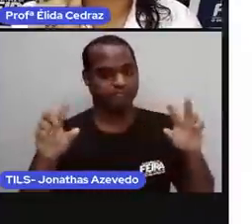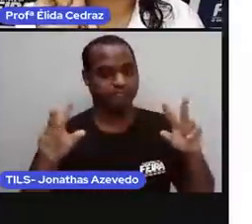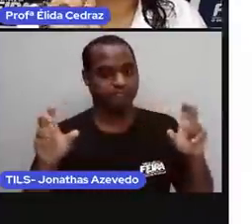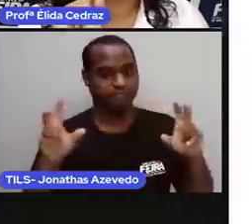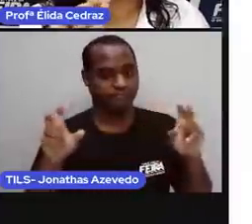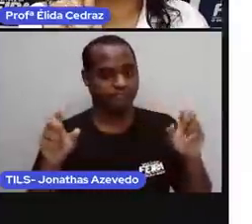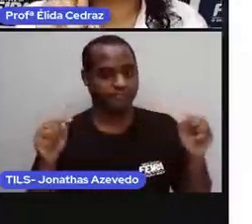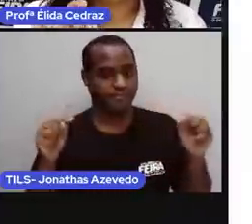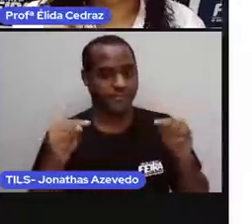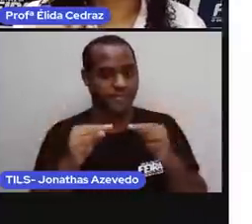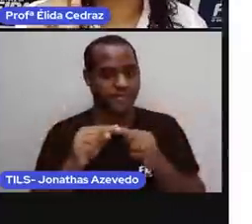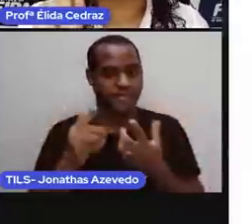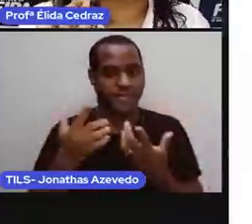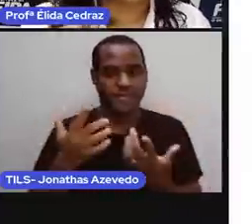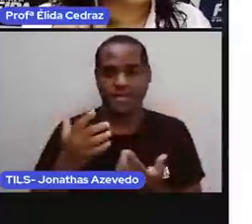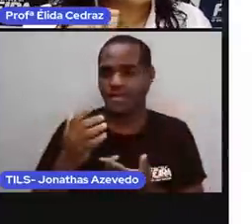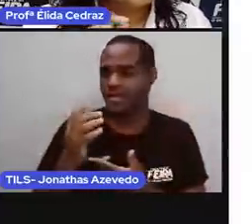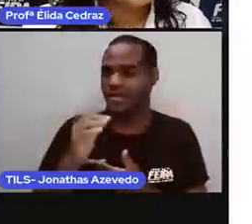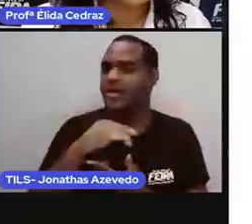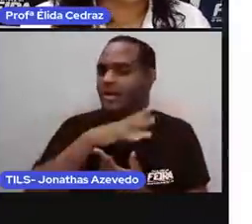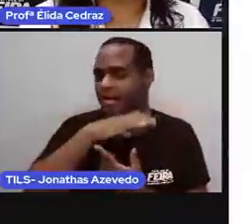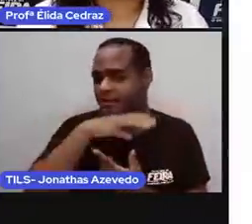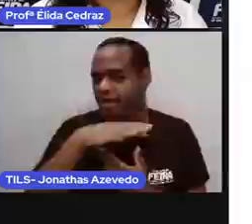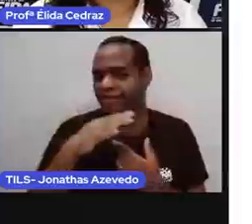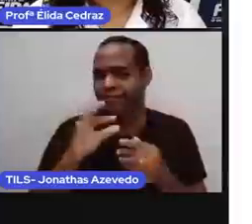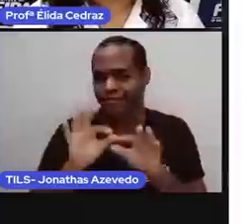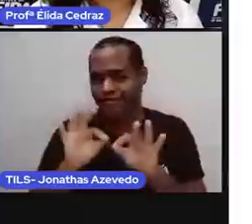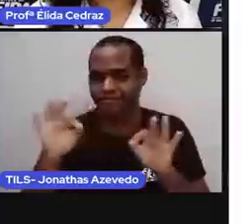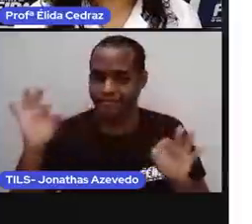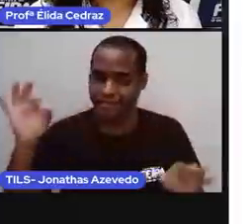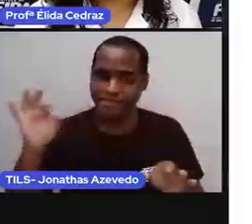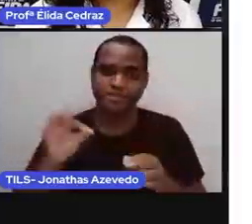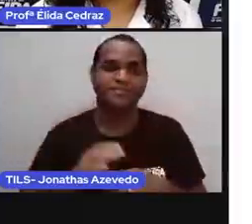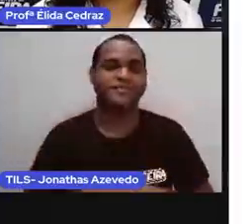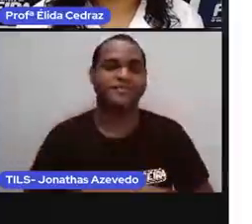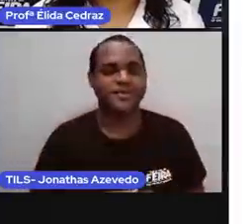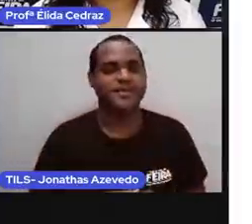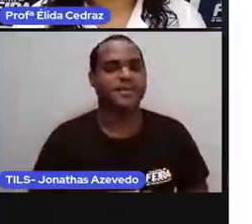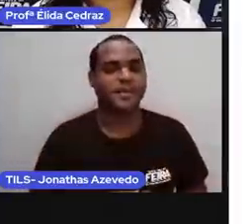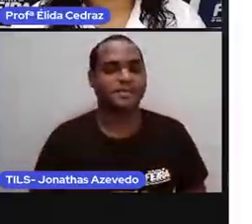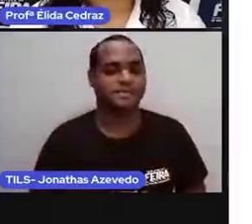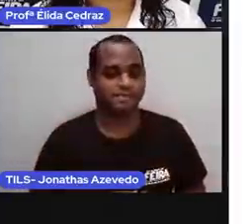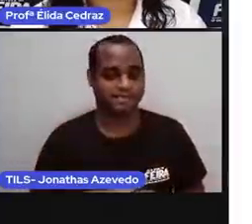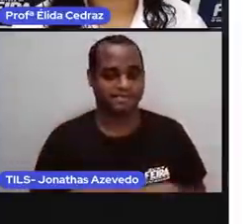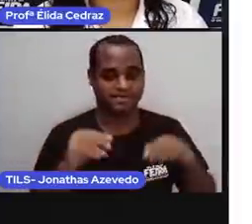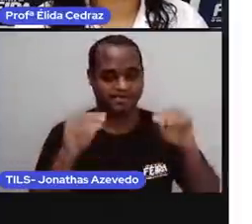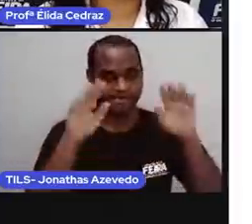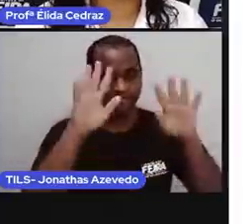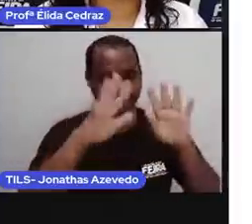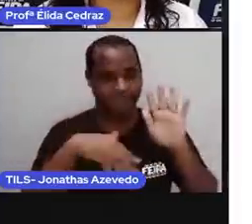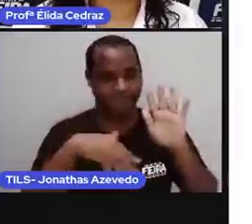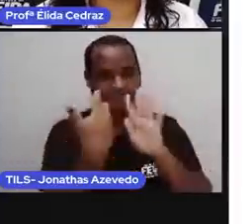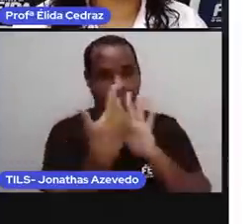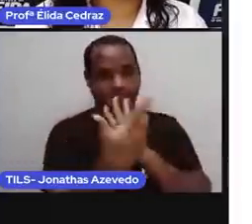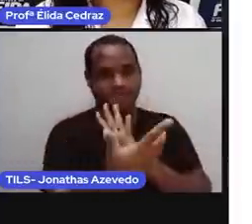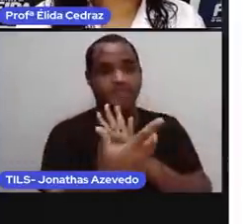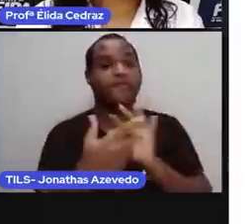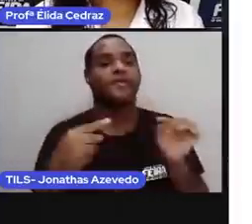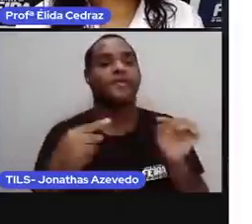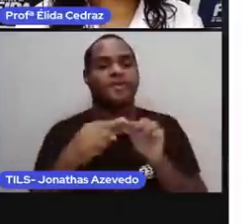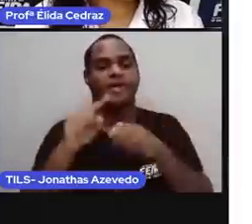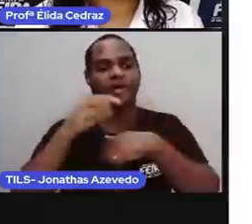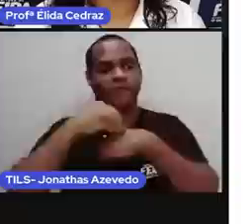Olha lá, Os animais e as suas medidas. Nessa tabela, você tem aí a informação de